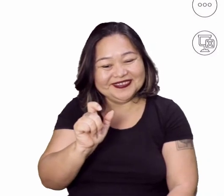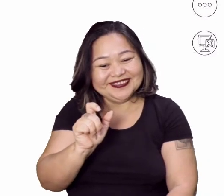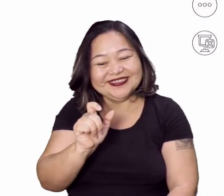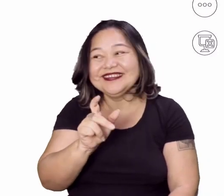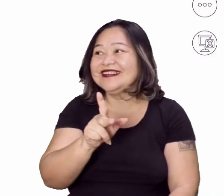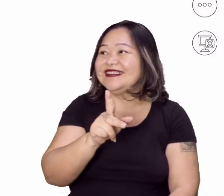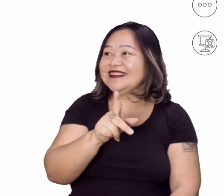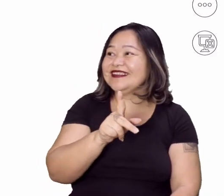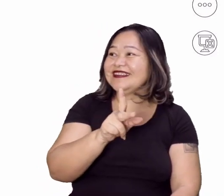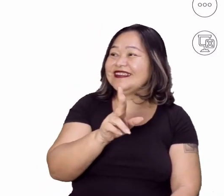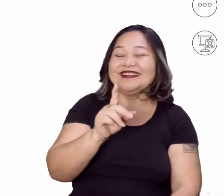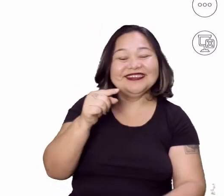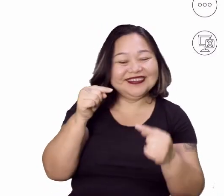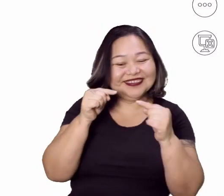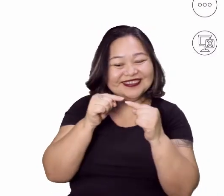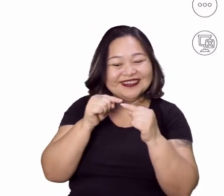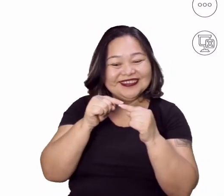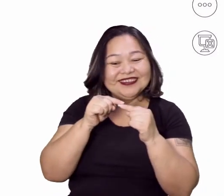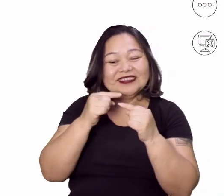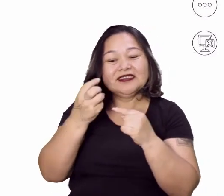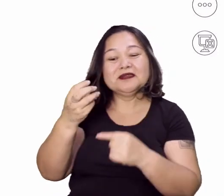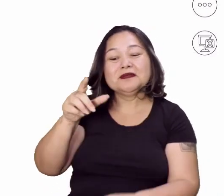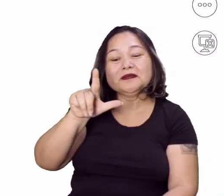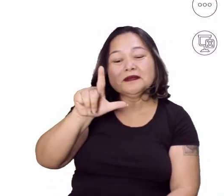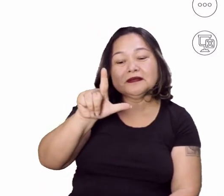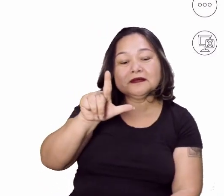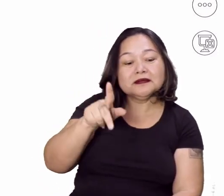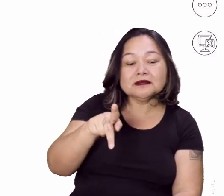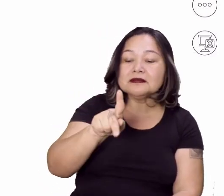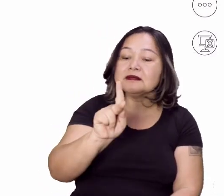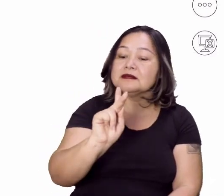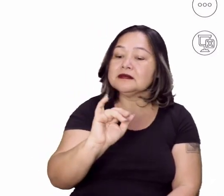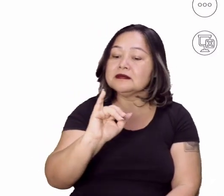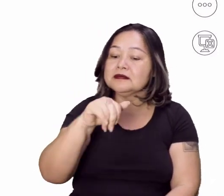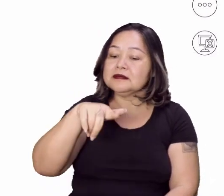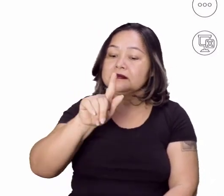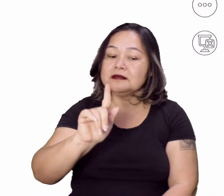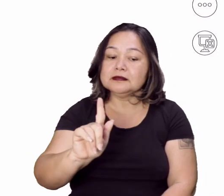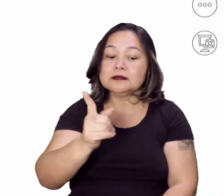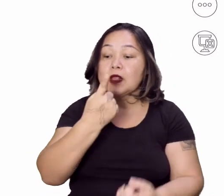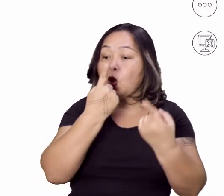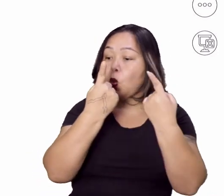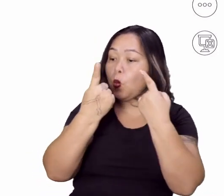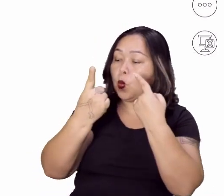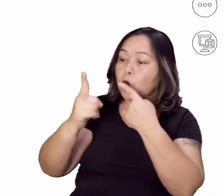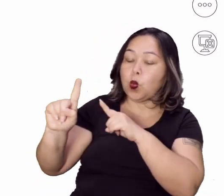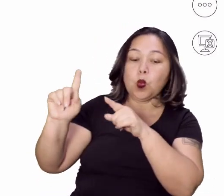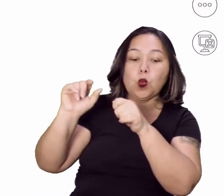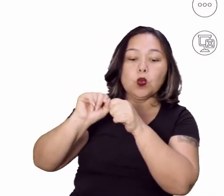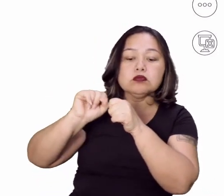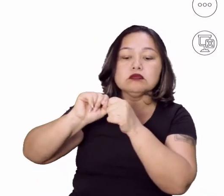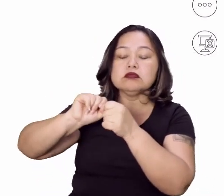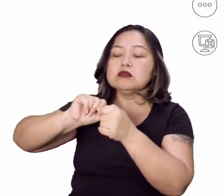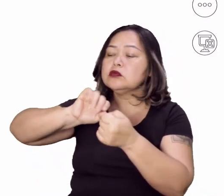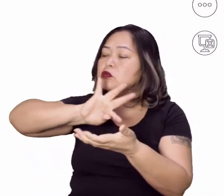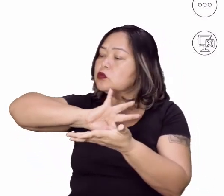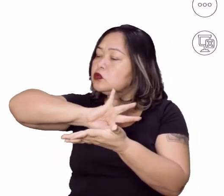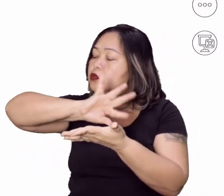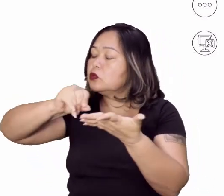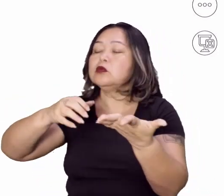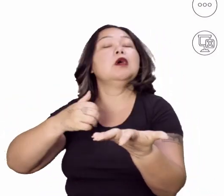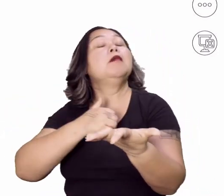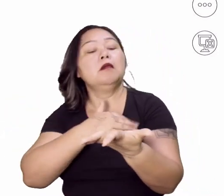Difícil, gente. Vamos combinar. E o Martin Luther King lutava contra toda forma de preconceito